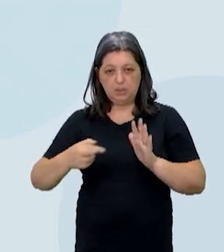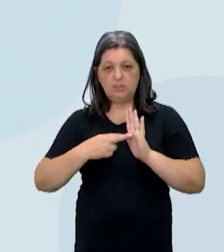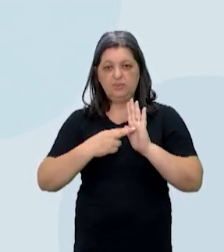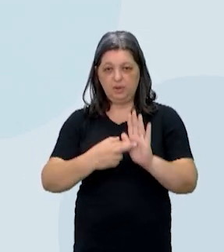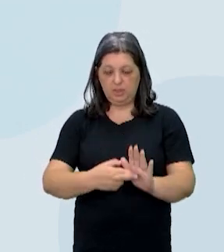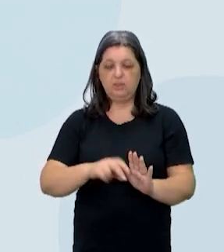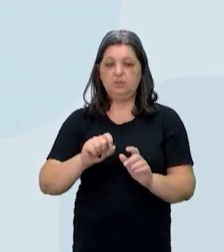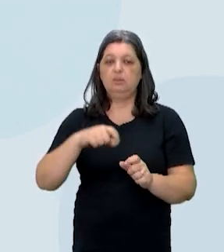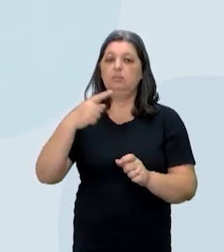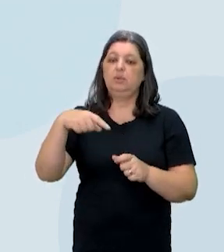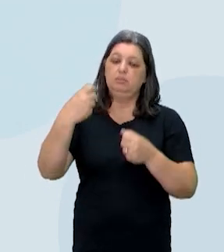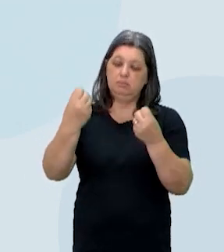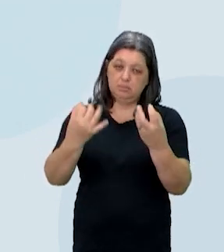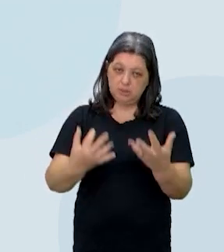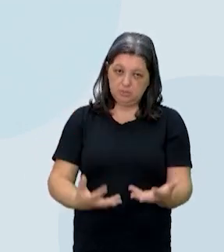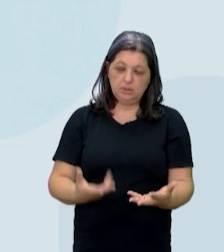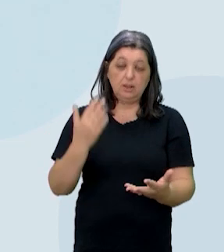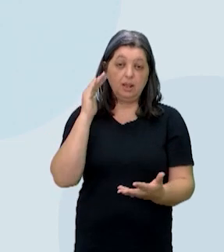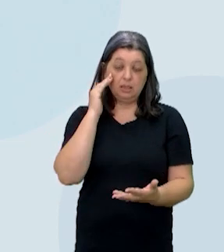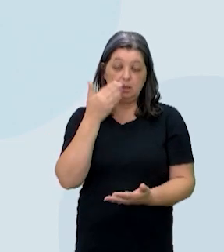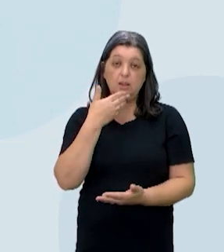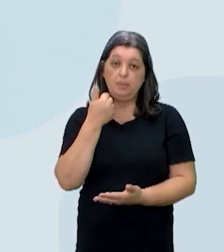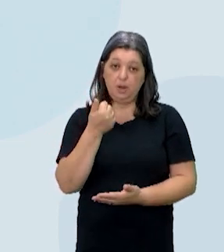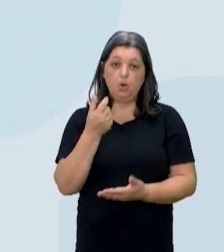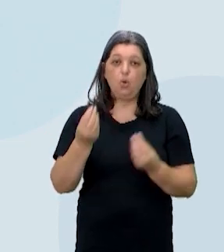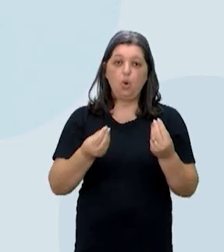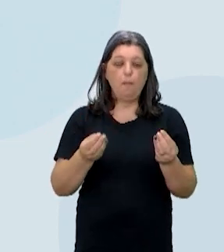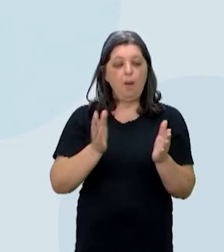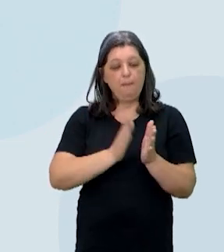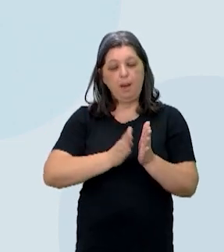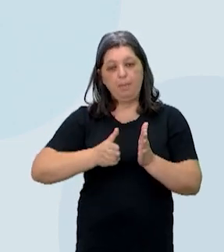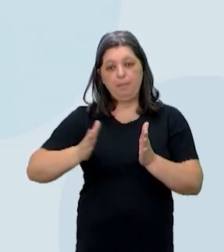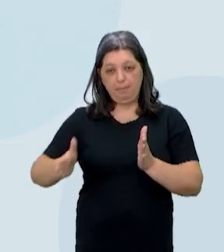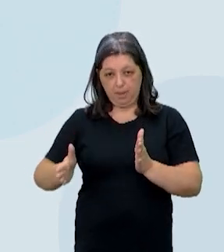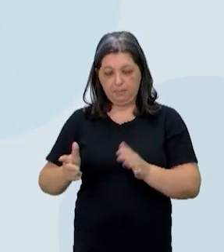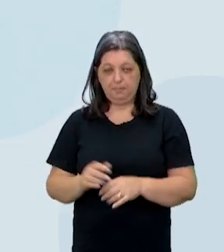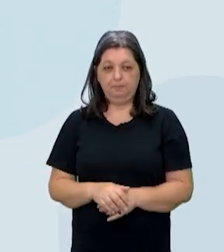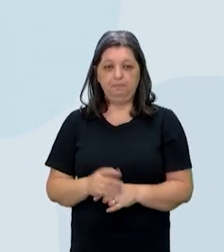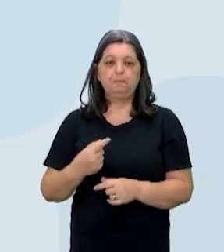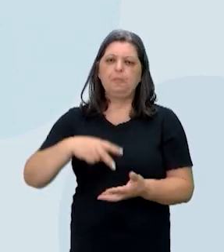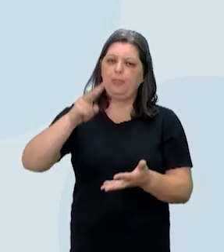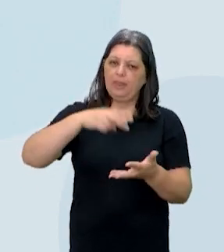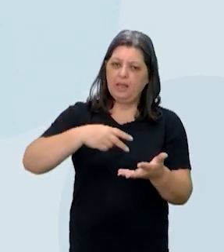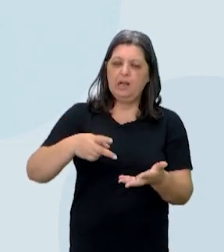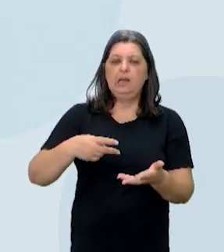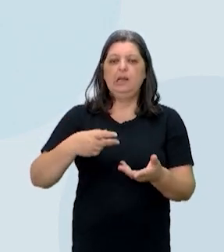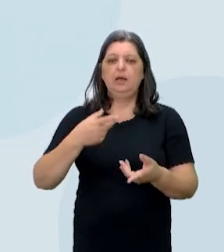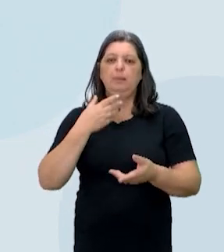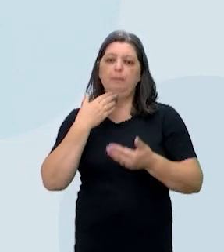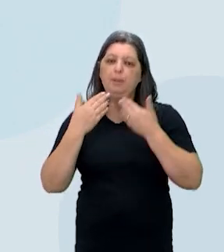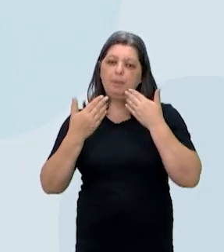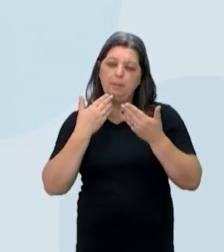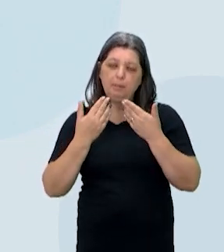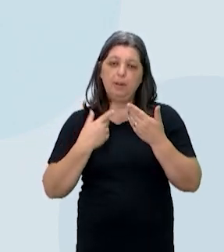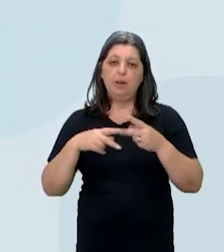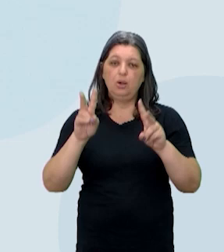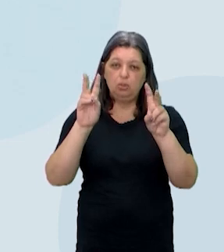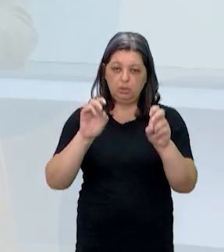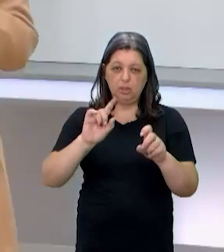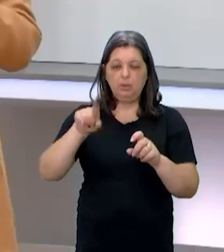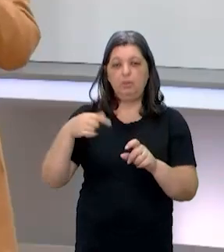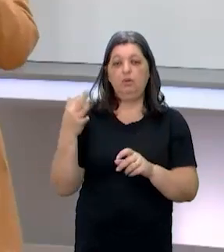explicando e você vai entender melhor esse processo. Por enquanto, a gente vai para a leitura, discutir o tema, para depois chegar lá nos